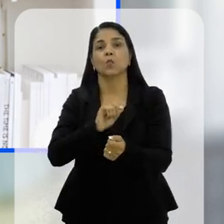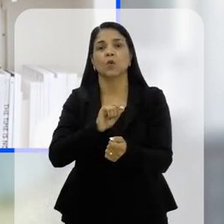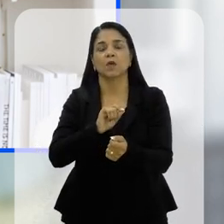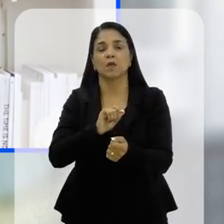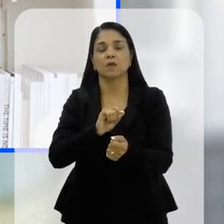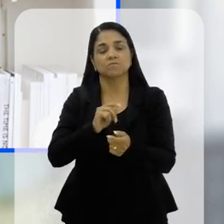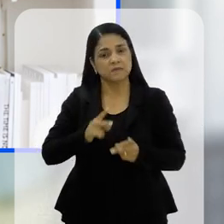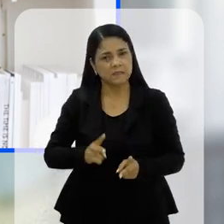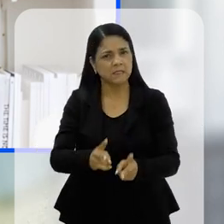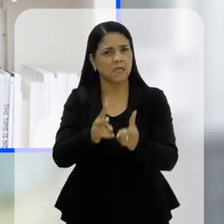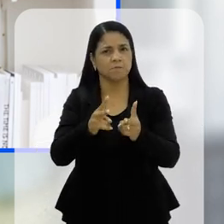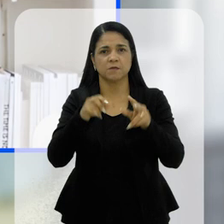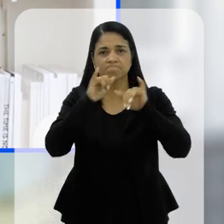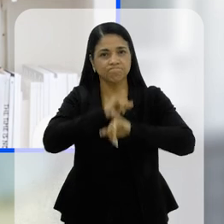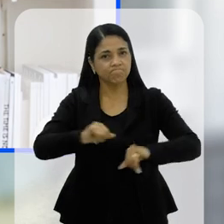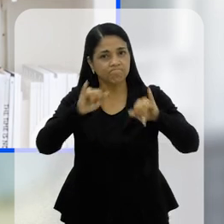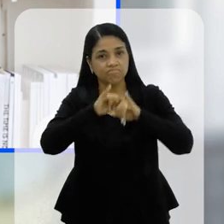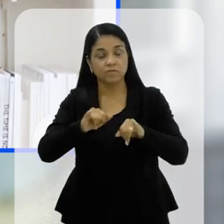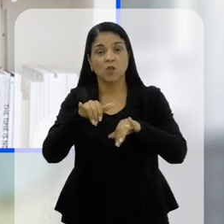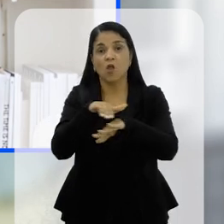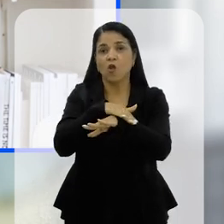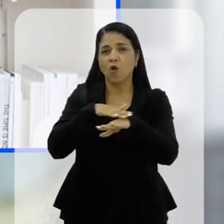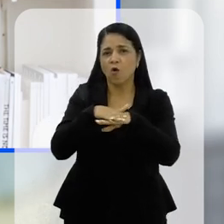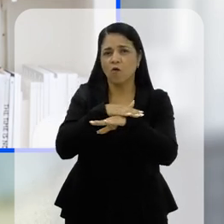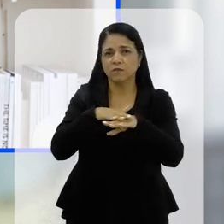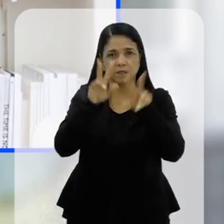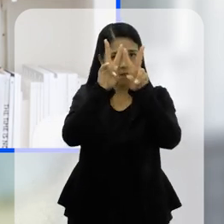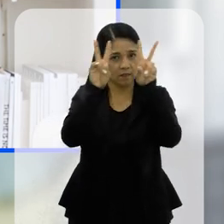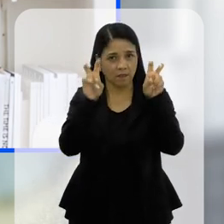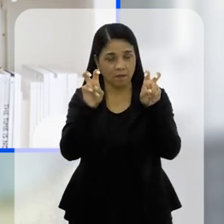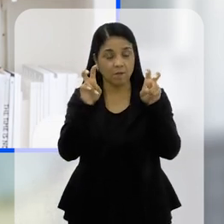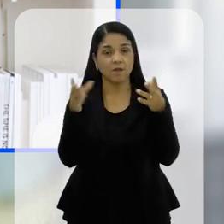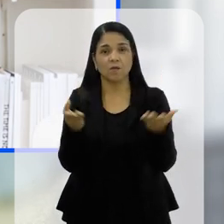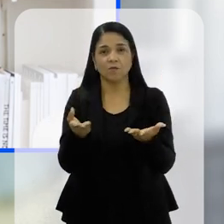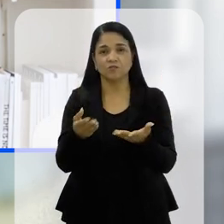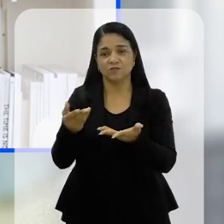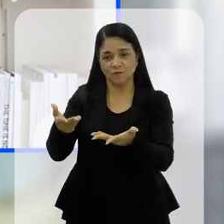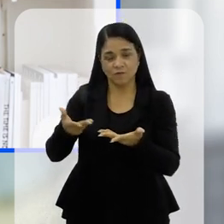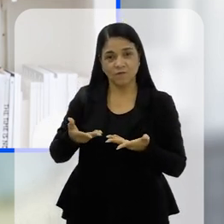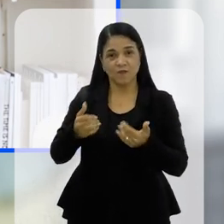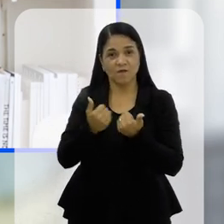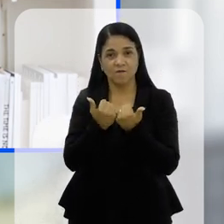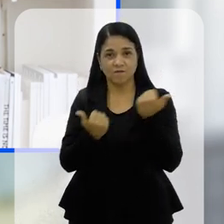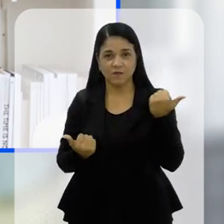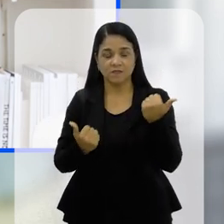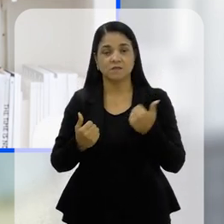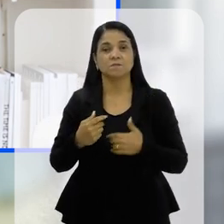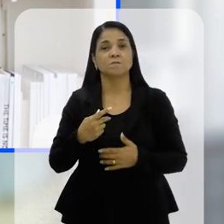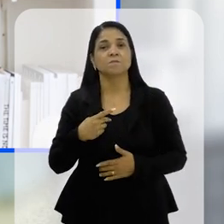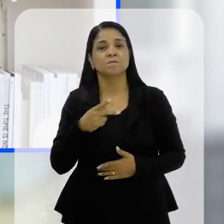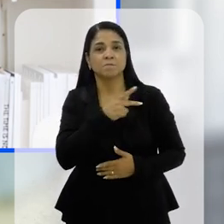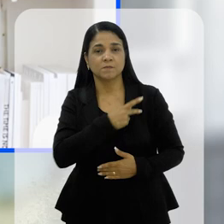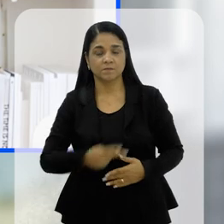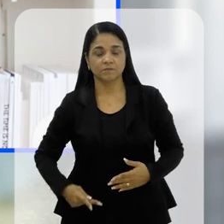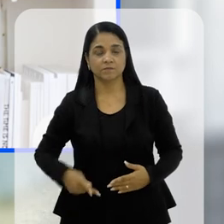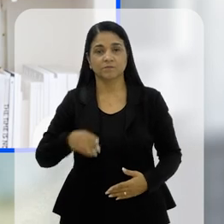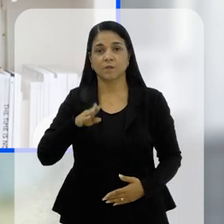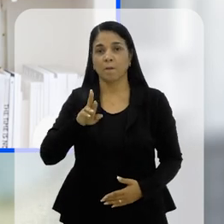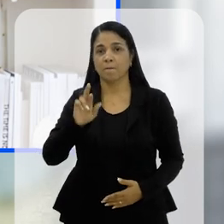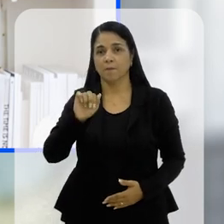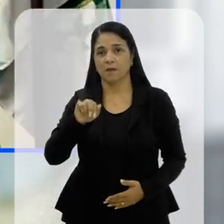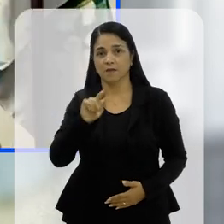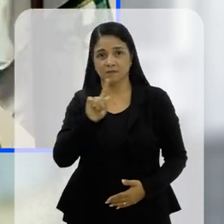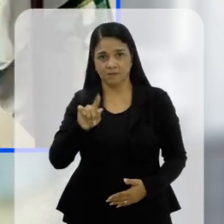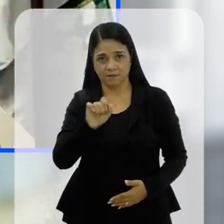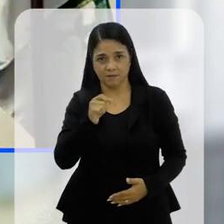devem ser feitos de forma permanente. Para conversar sobre esse assunto, convidamos o vice-presidente da Alerje,